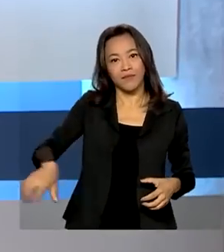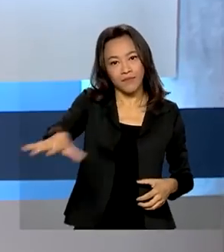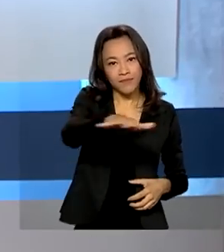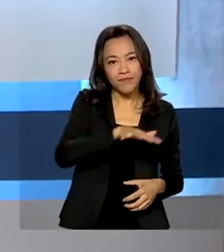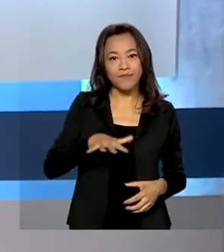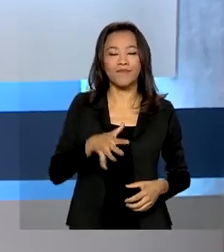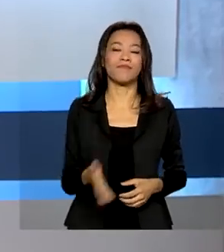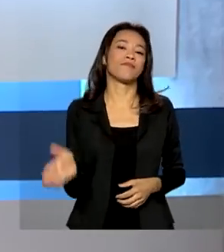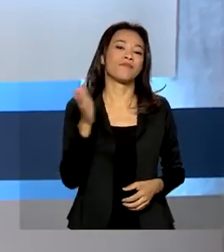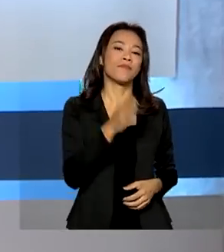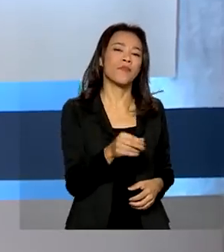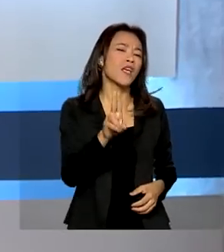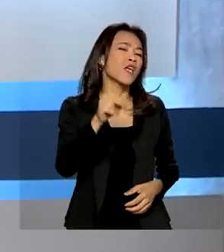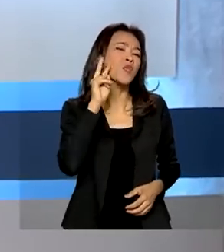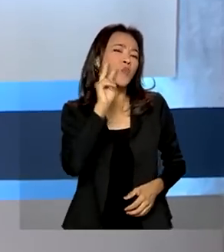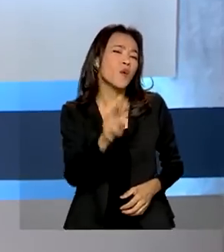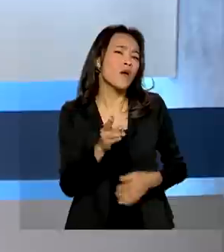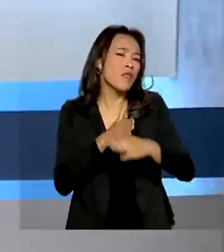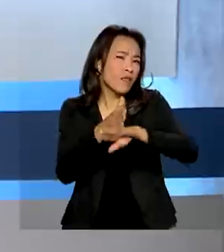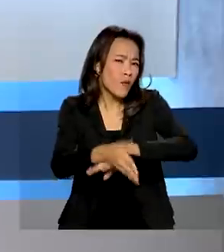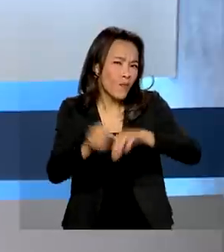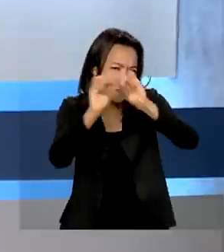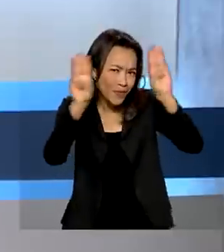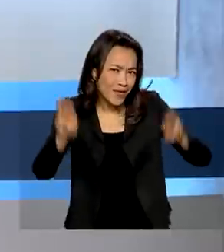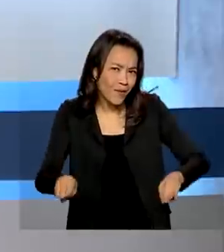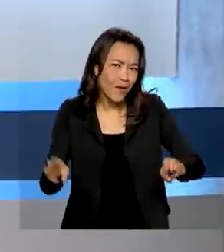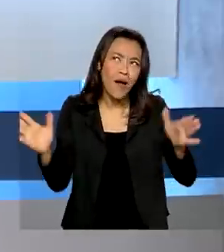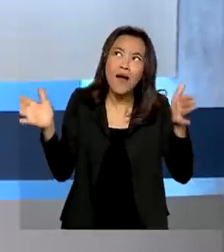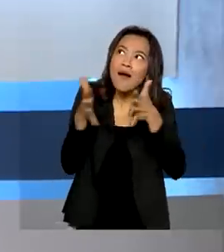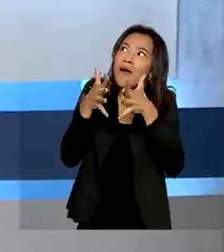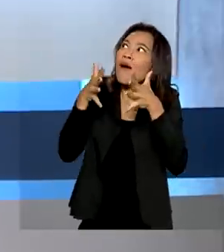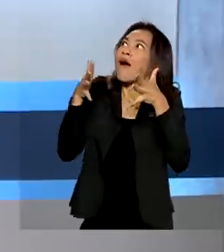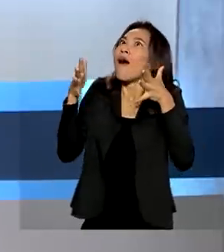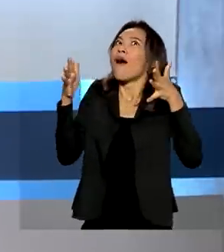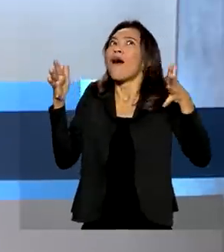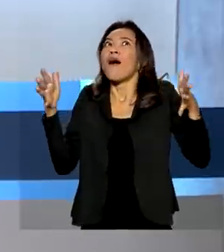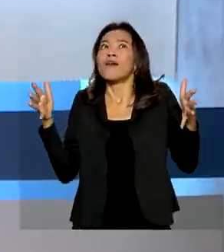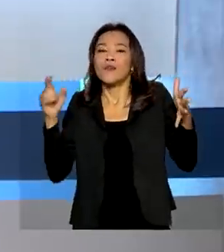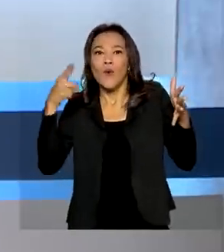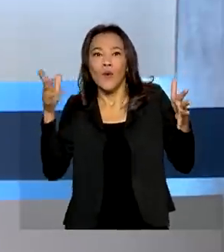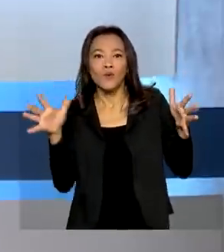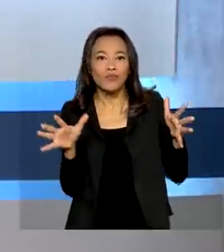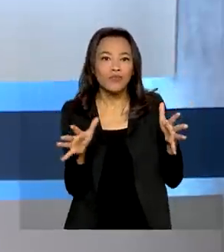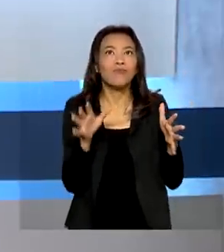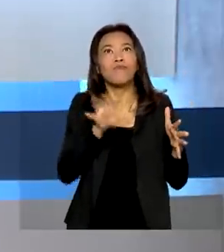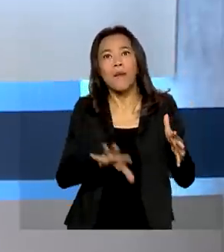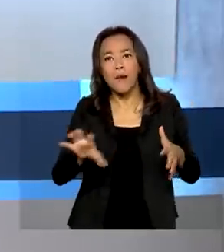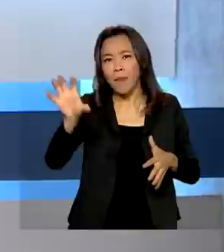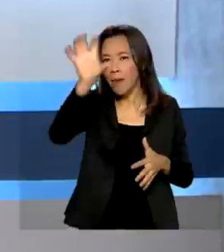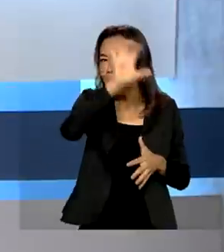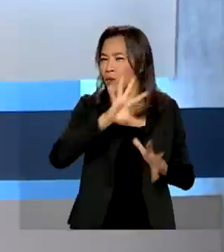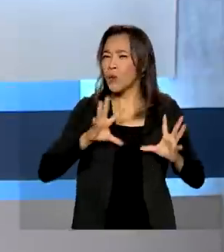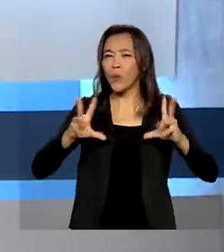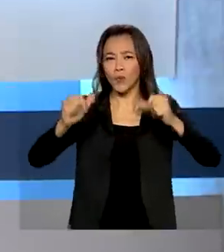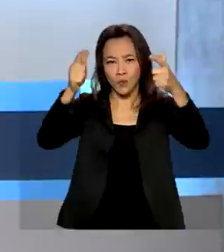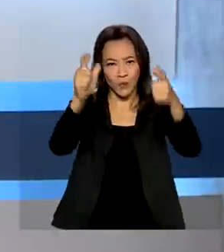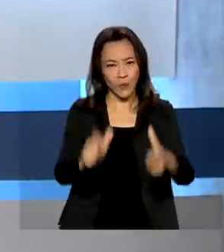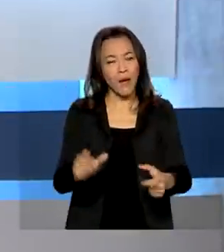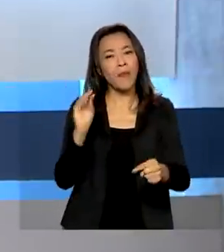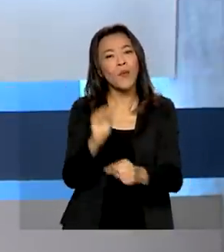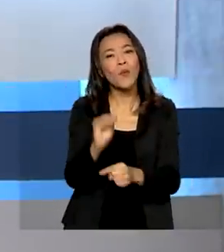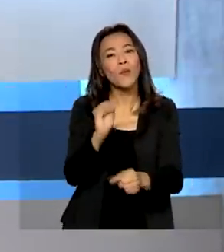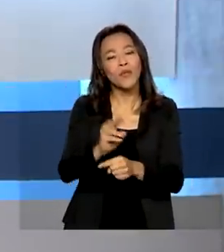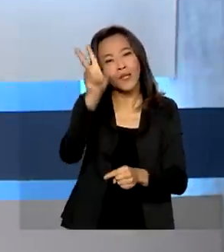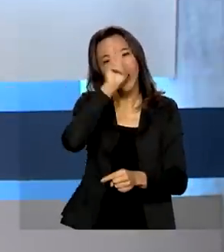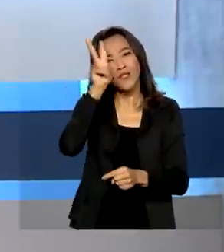Quem nunca entrou num museu? Alguns são grandiosos, outros regionais. Todos são lugares de preservação da história,